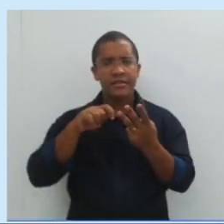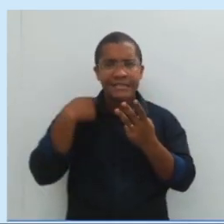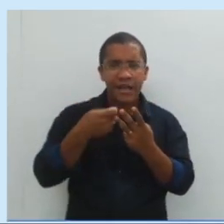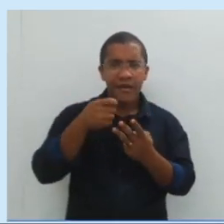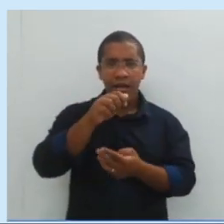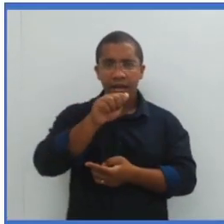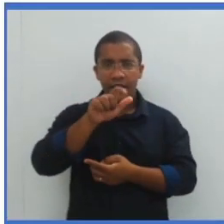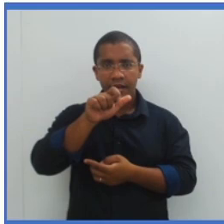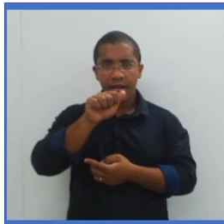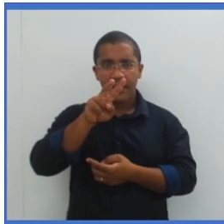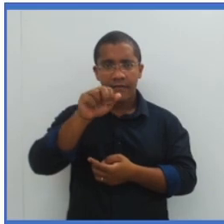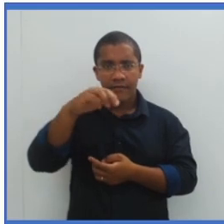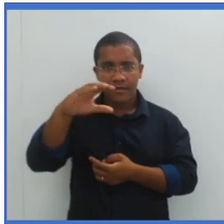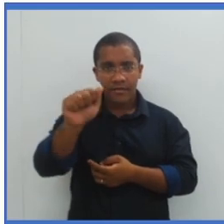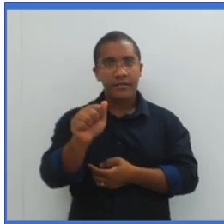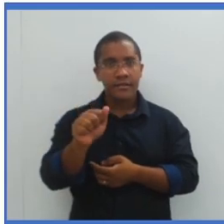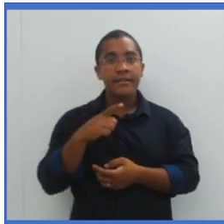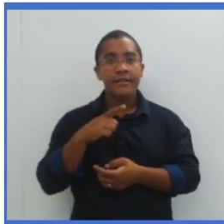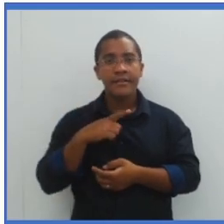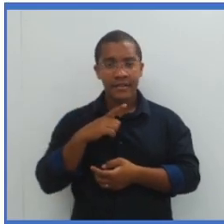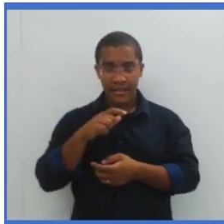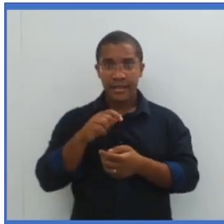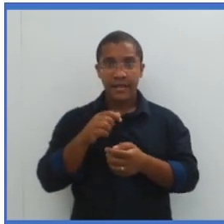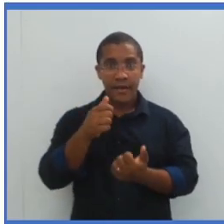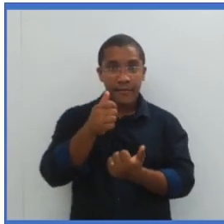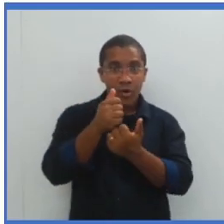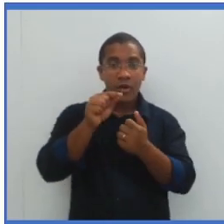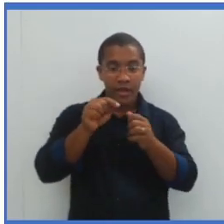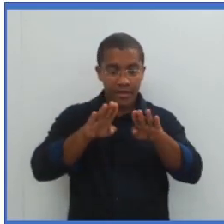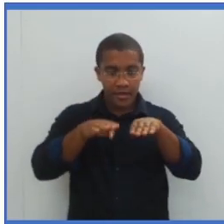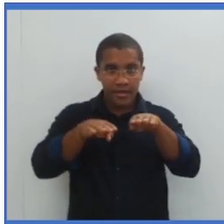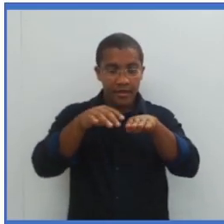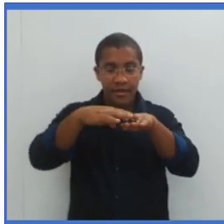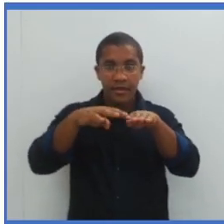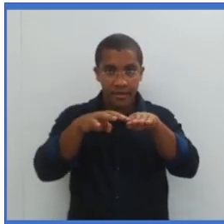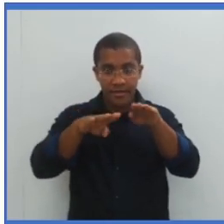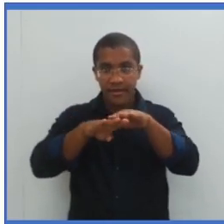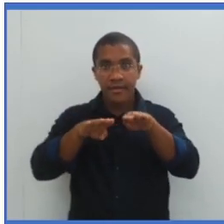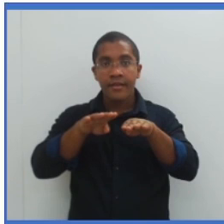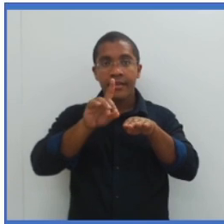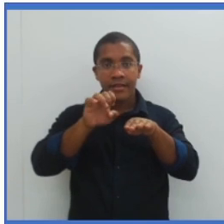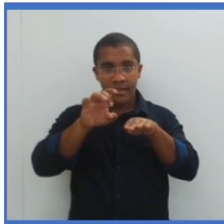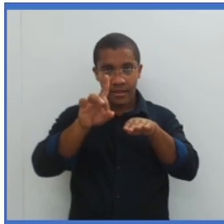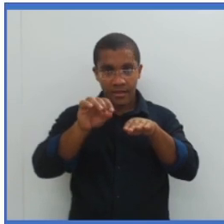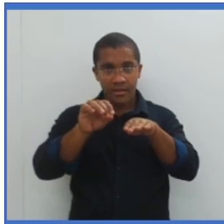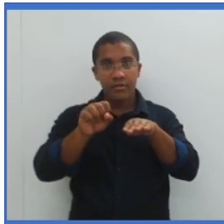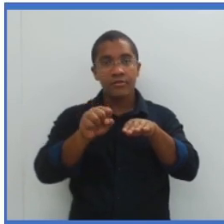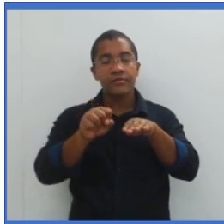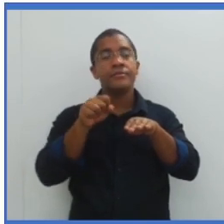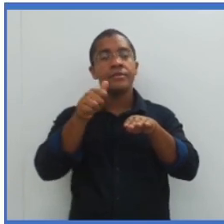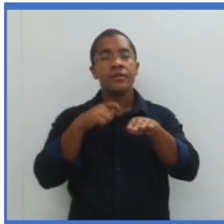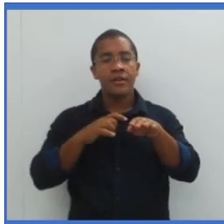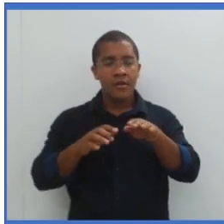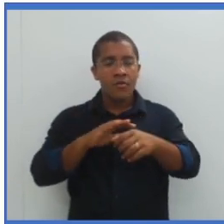alavanca. Bora lá. Ponto de apoio, dedinho do pé. Músculo da batata da